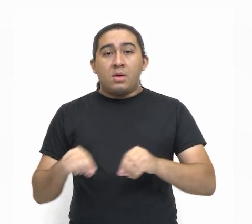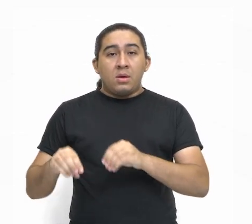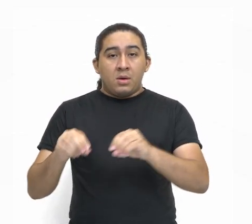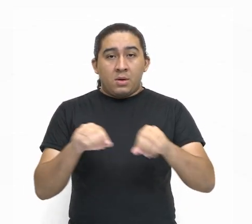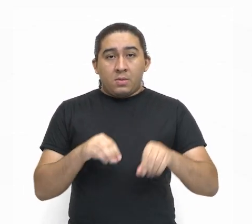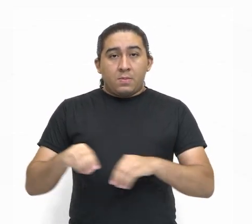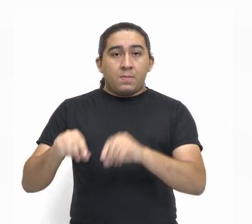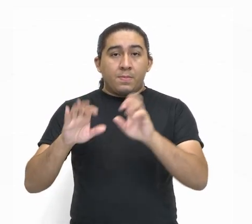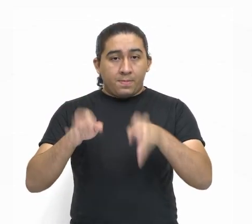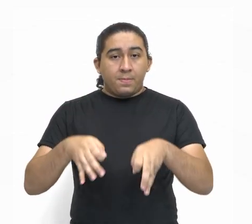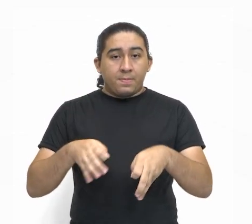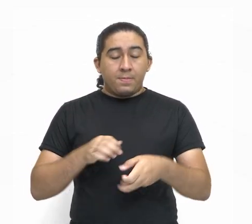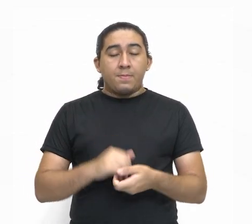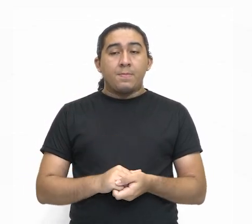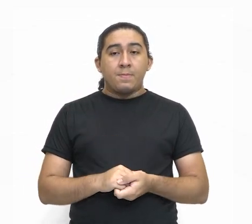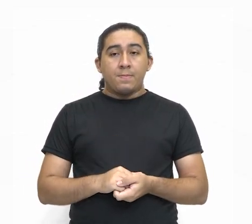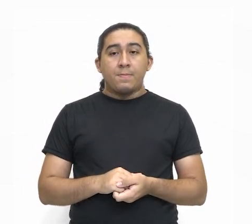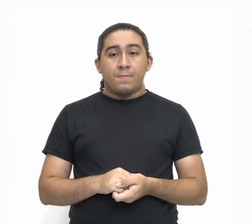não, para indígena.